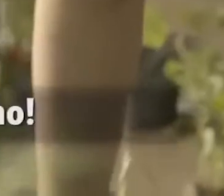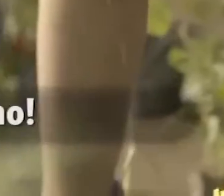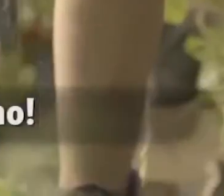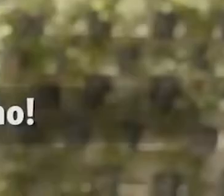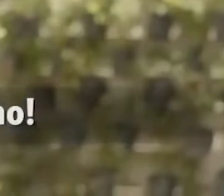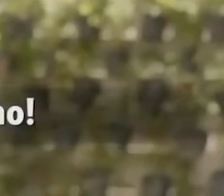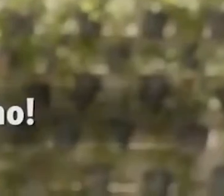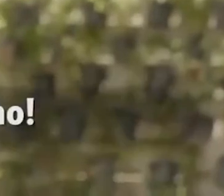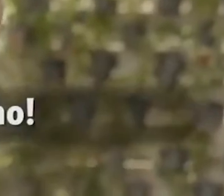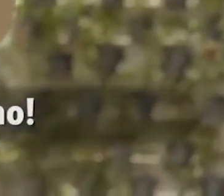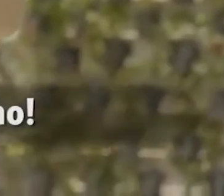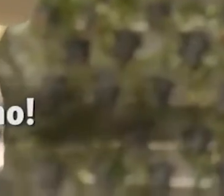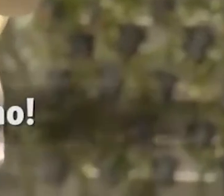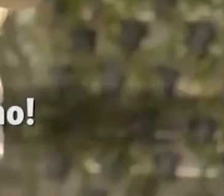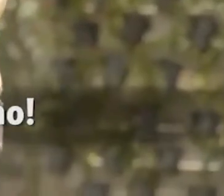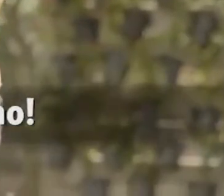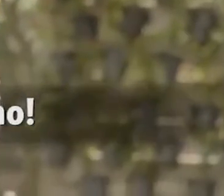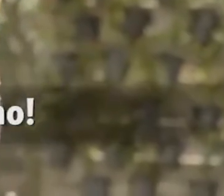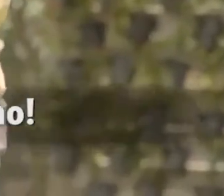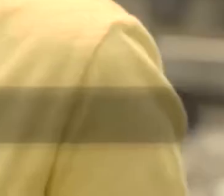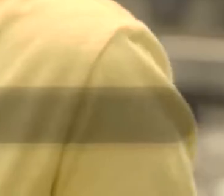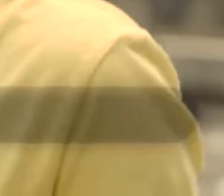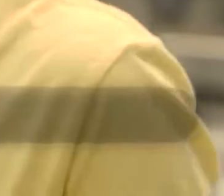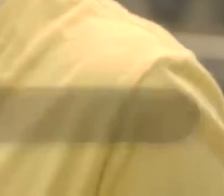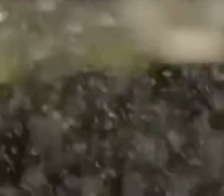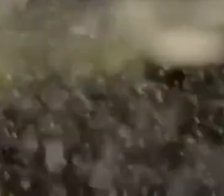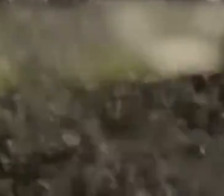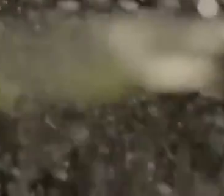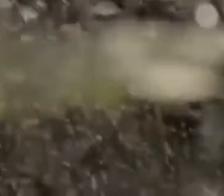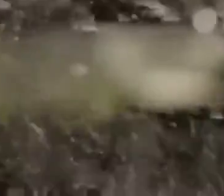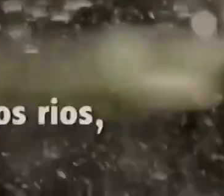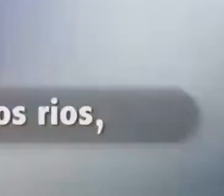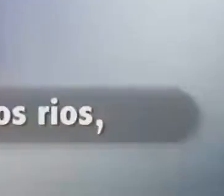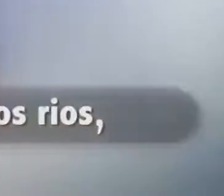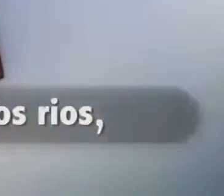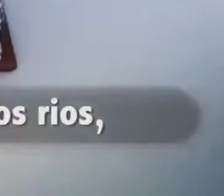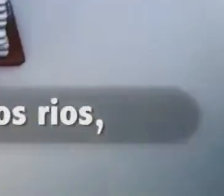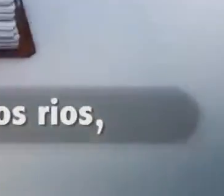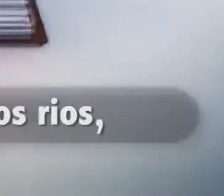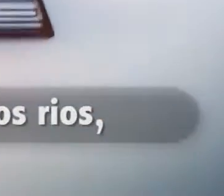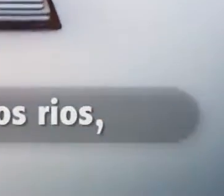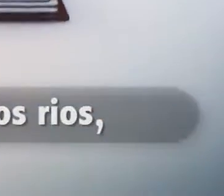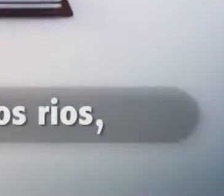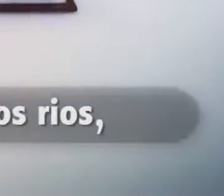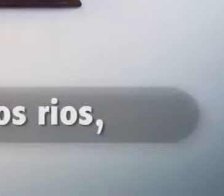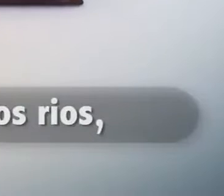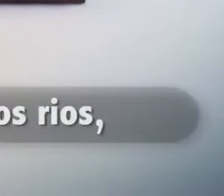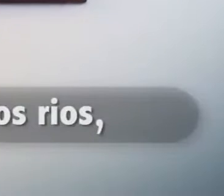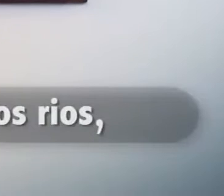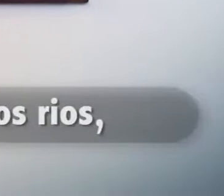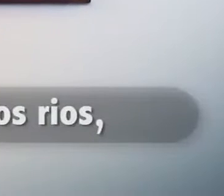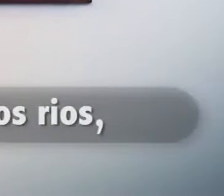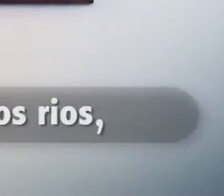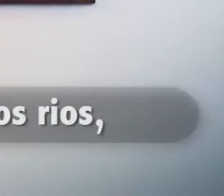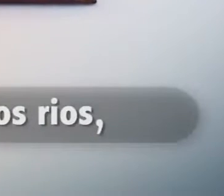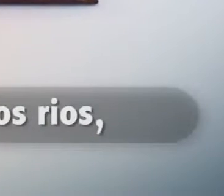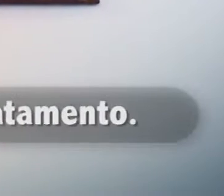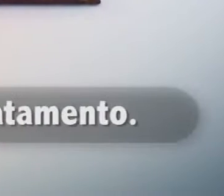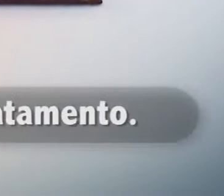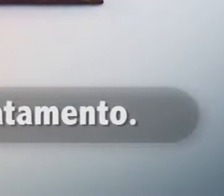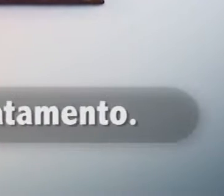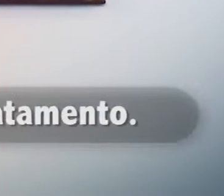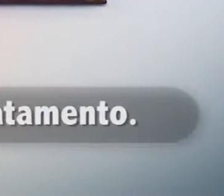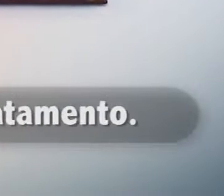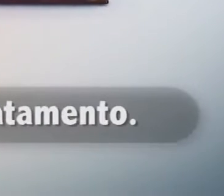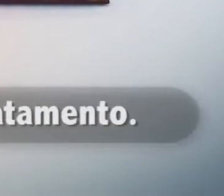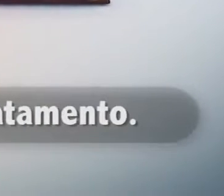Por isso, a água tem que ser tratada direitinho. Quer ver? Tudo começa com retirada da água dos lados, dos rios,